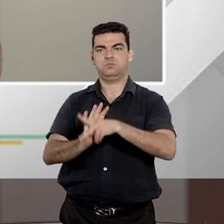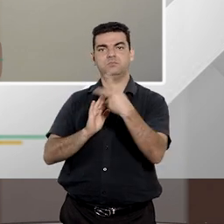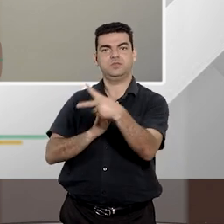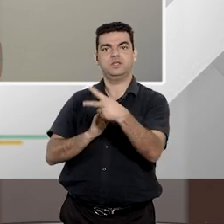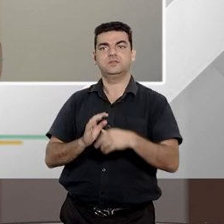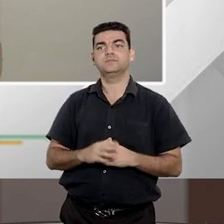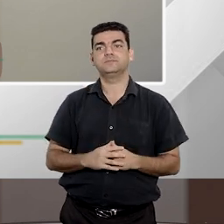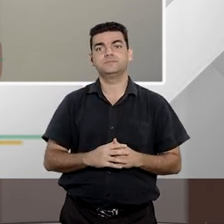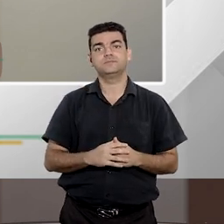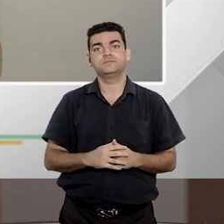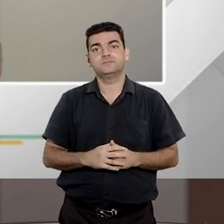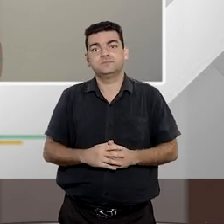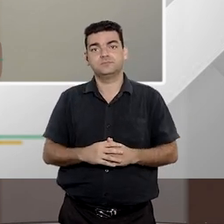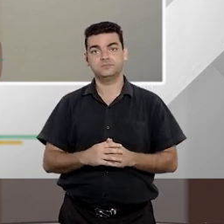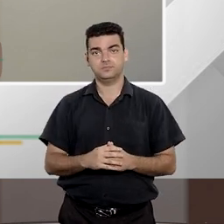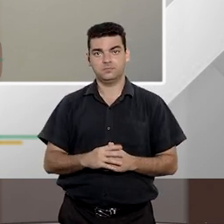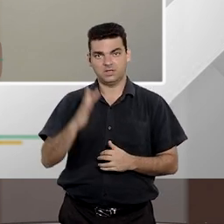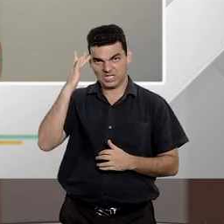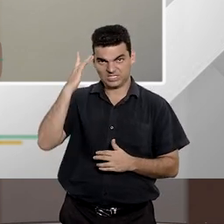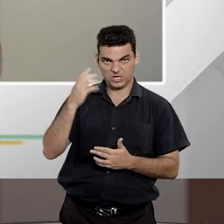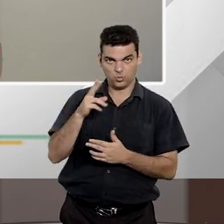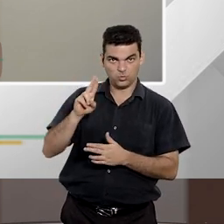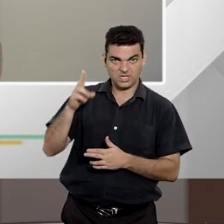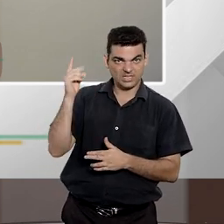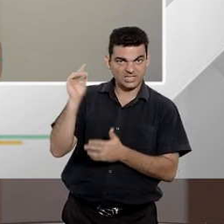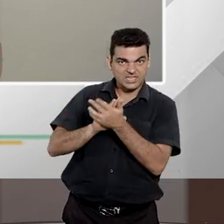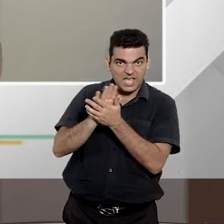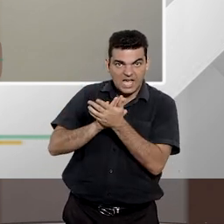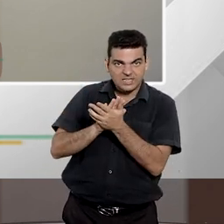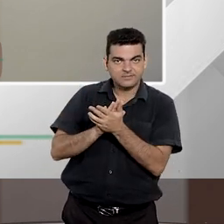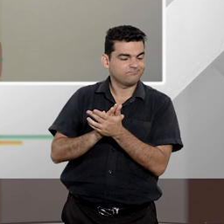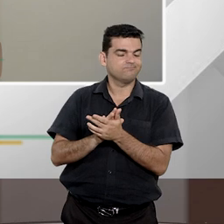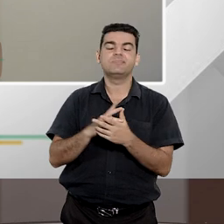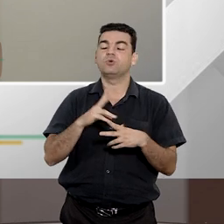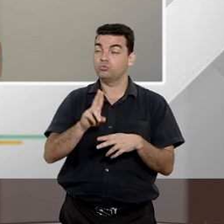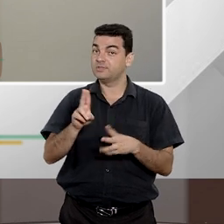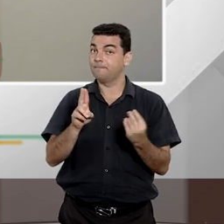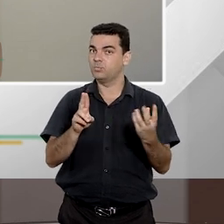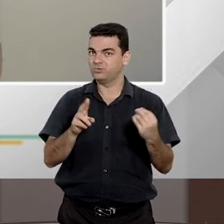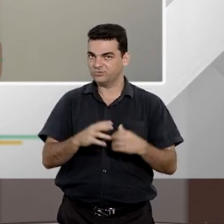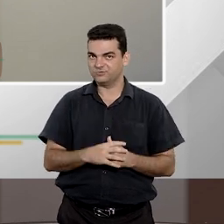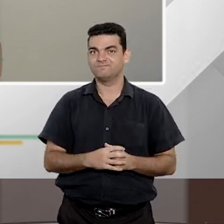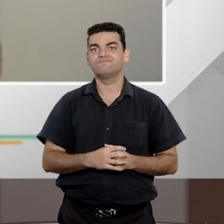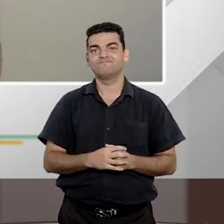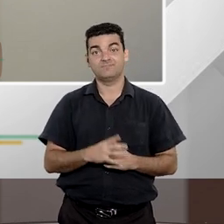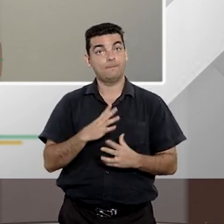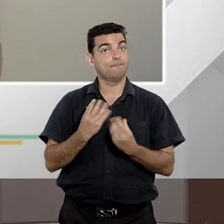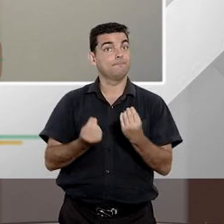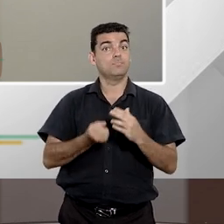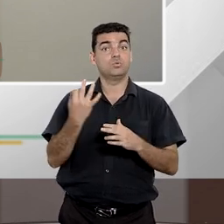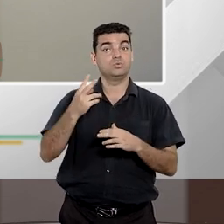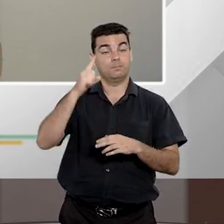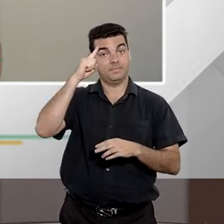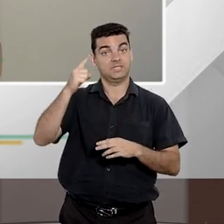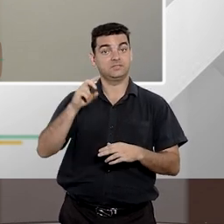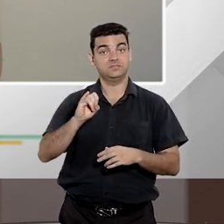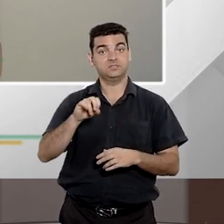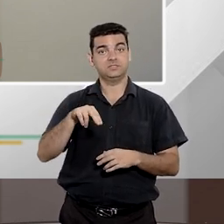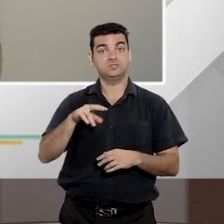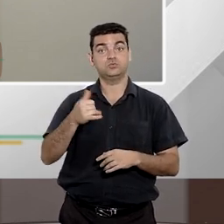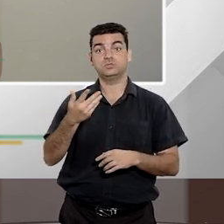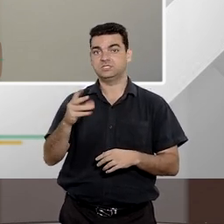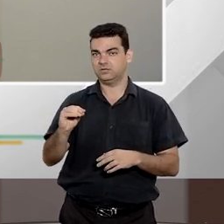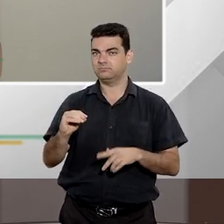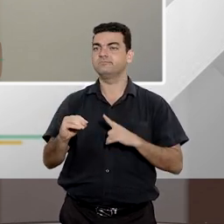mas isso não quer dizer que ele não tenha sido utilizado ao longo de todo esse tempo e que não vários mandados de injunção não tenham sido impetrados